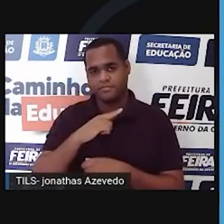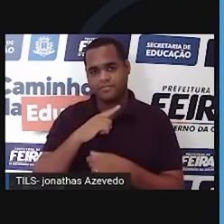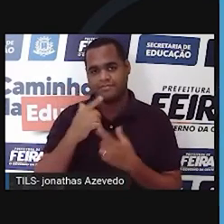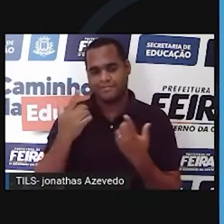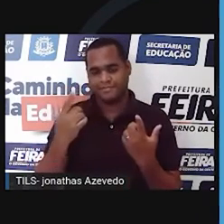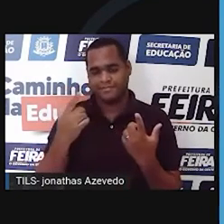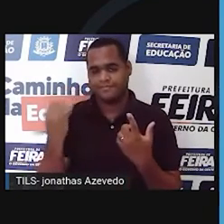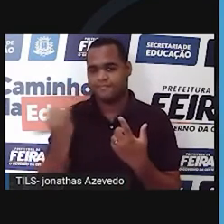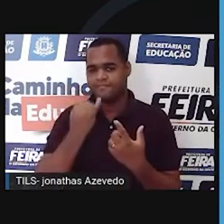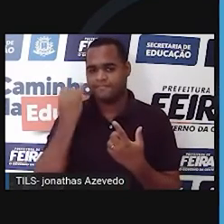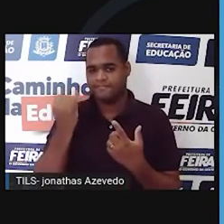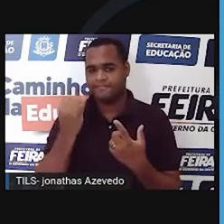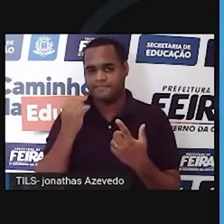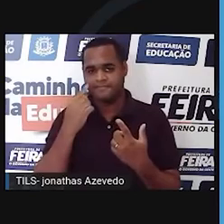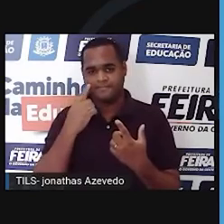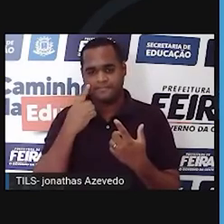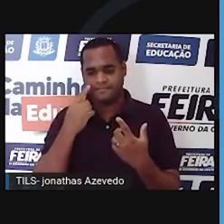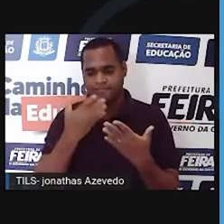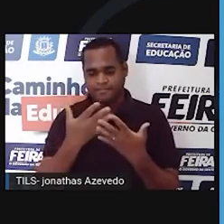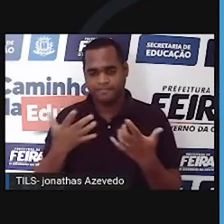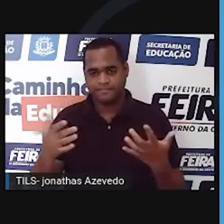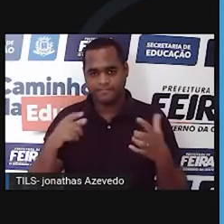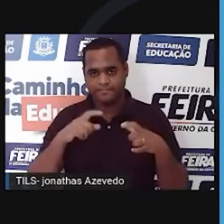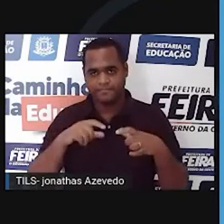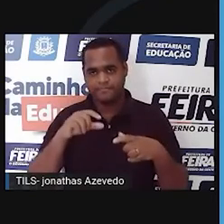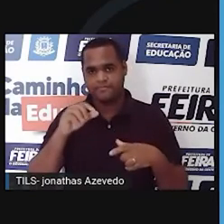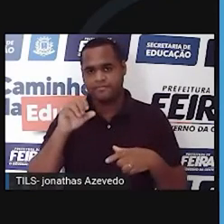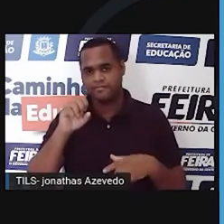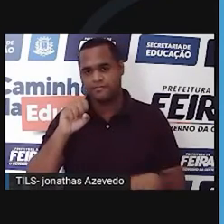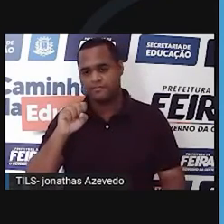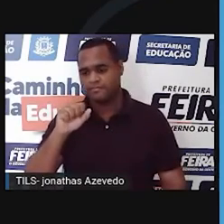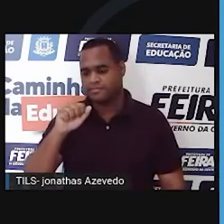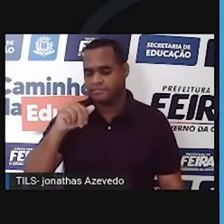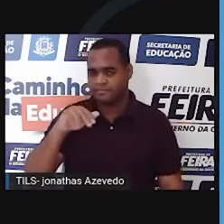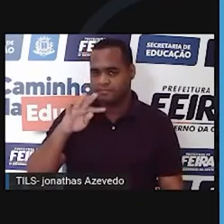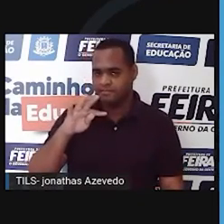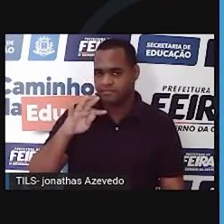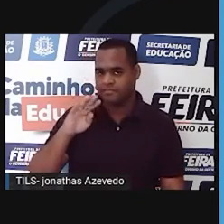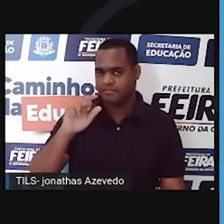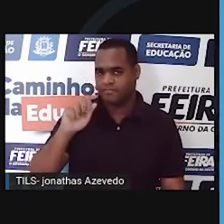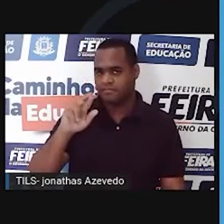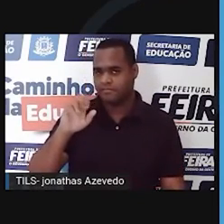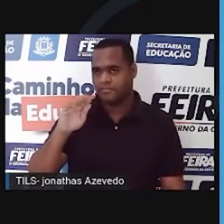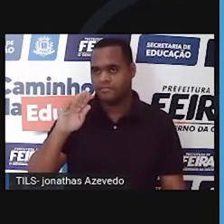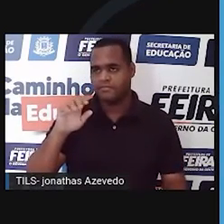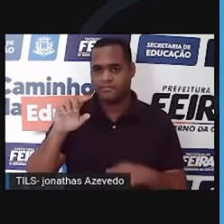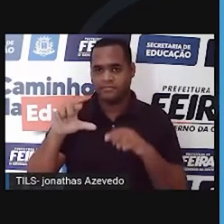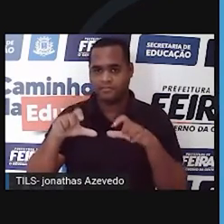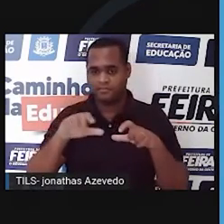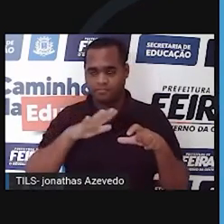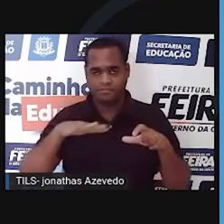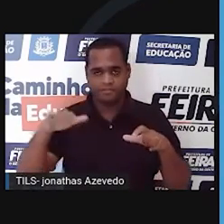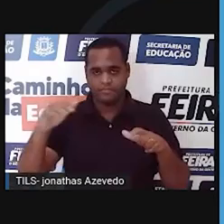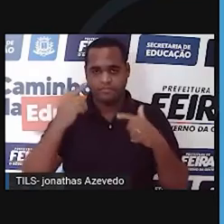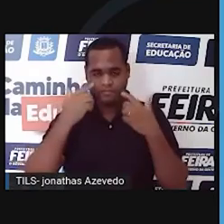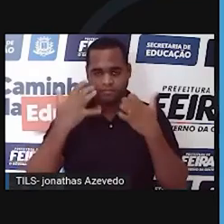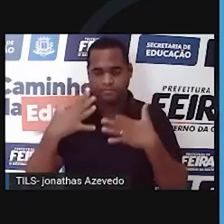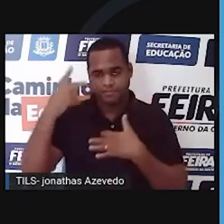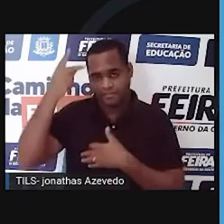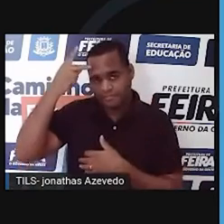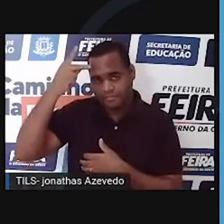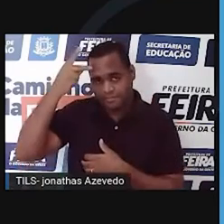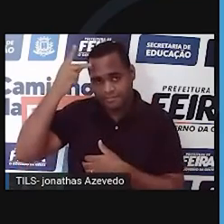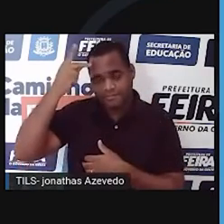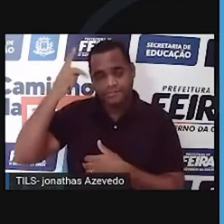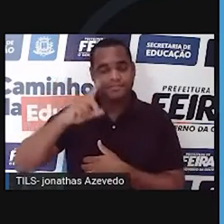nesse momento está acontecendo na Estação Ecológica de Santa Bárbara, que é uma das raras unidades de conservação no estado de São Paulo,